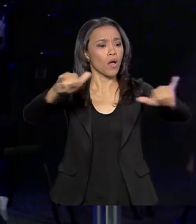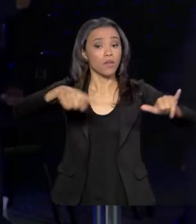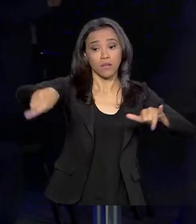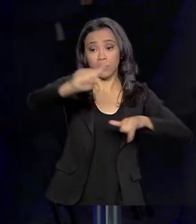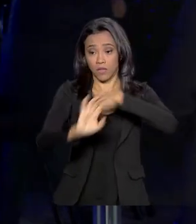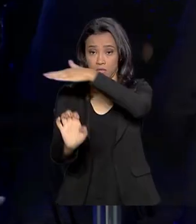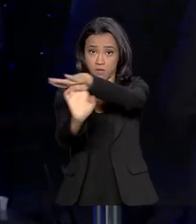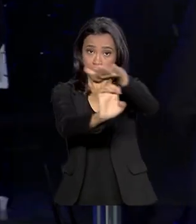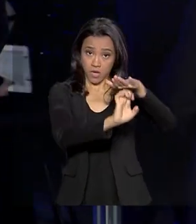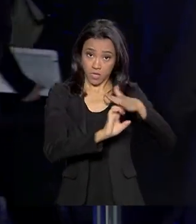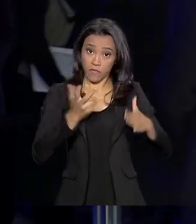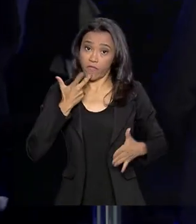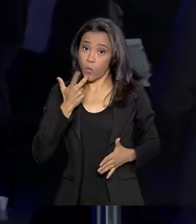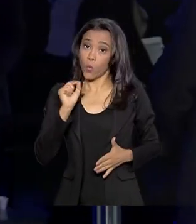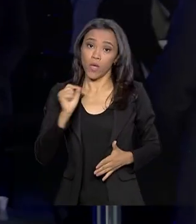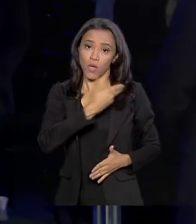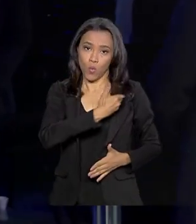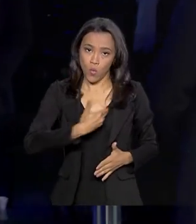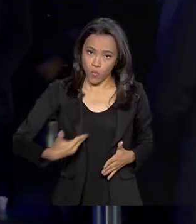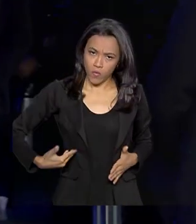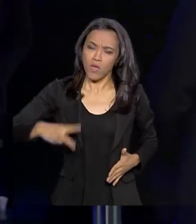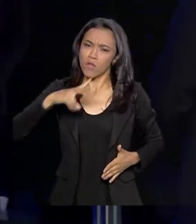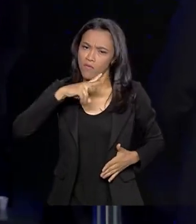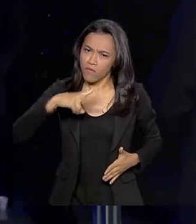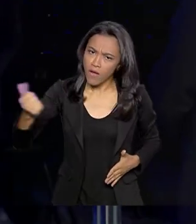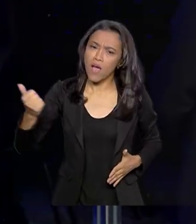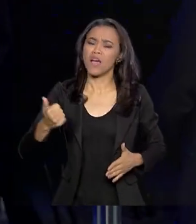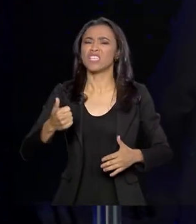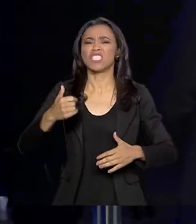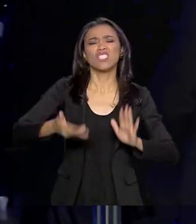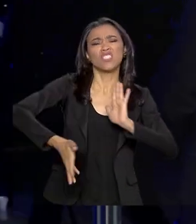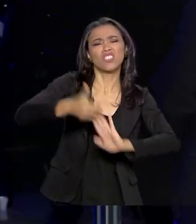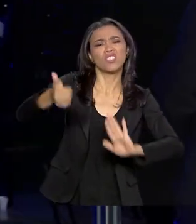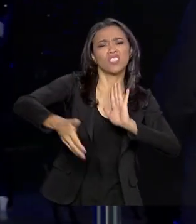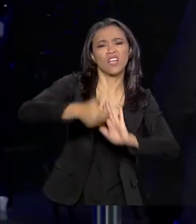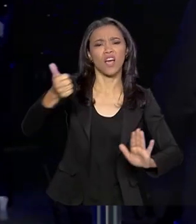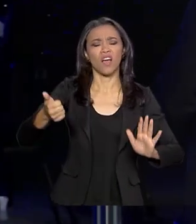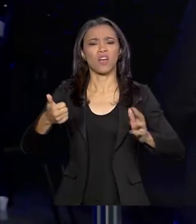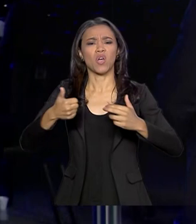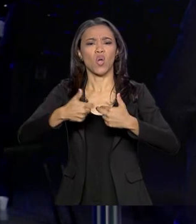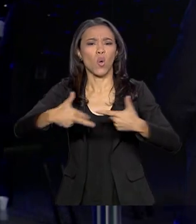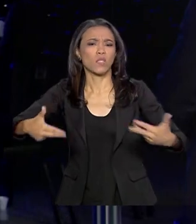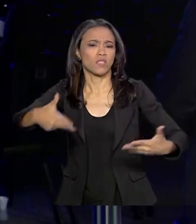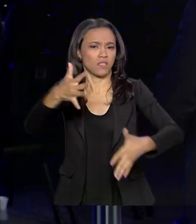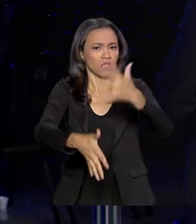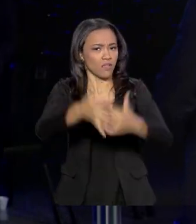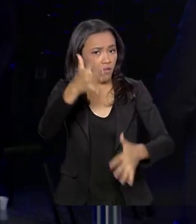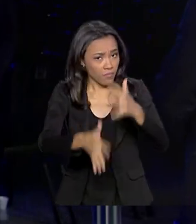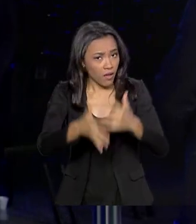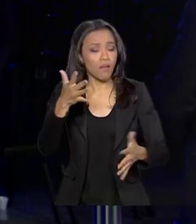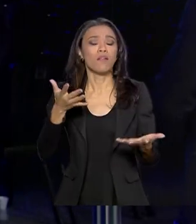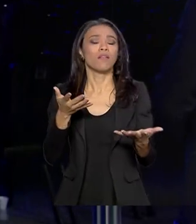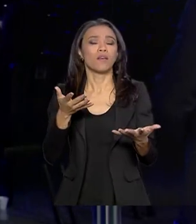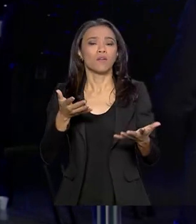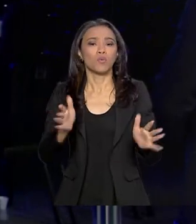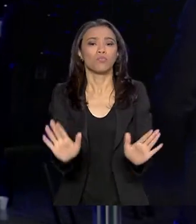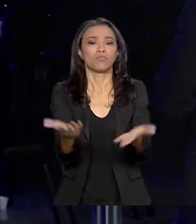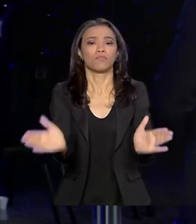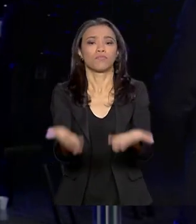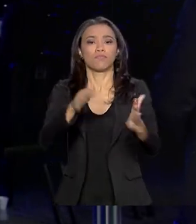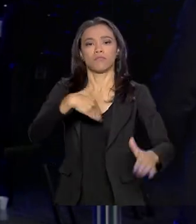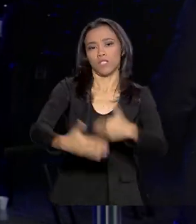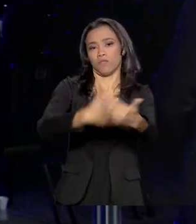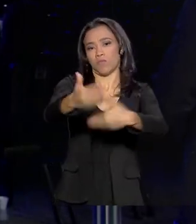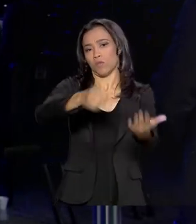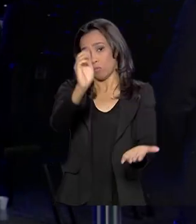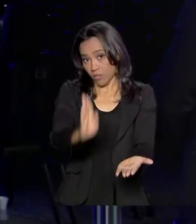setor, disse que o governo vai destravar possíveis gargalos no setor que atrapalham o desenvolvimento do país.